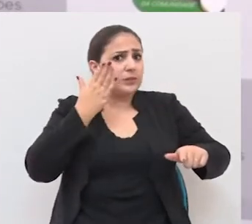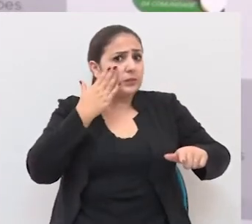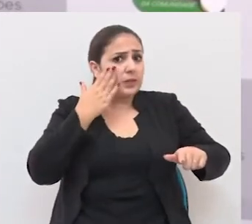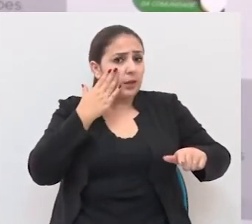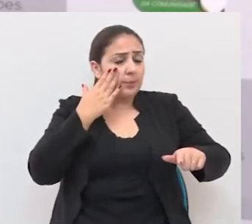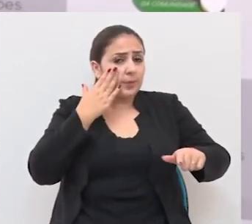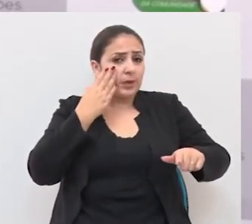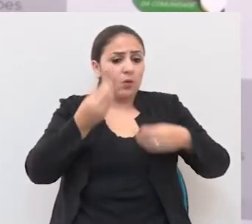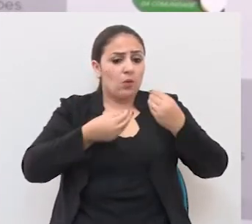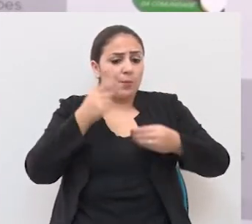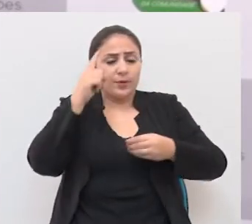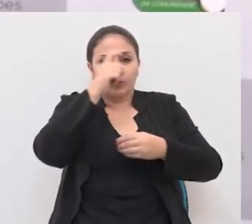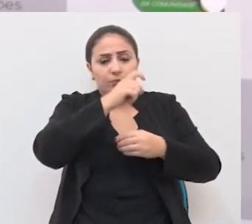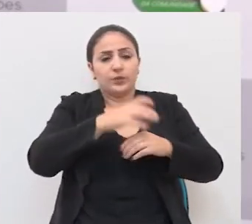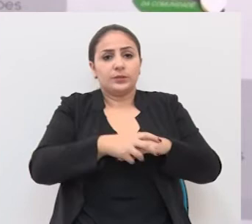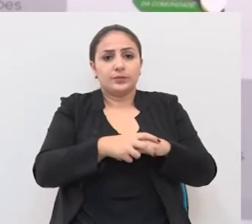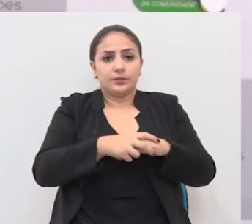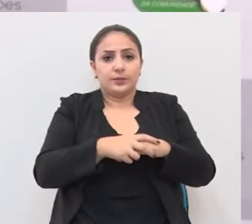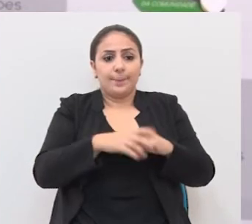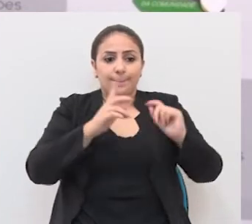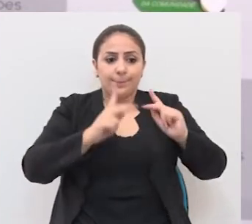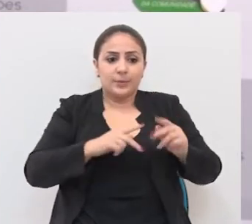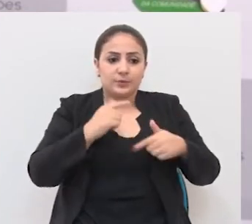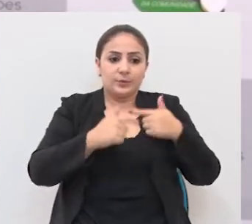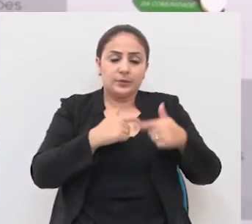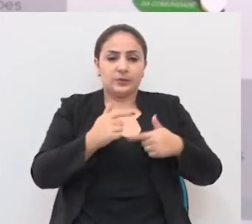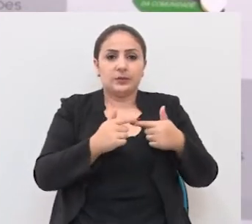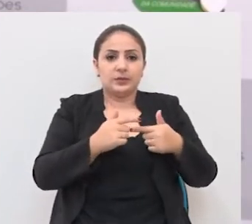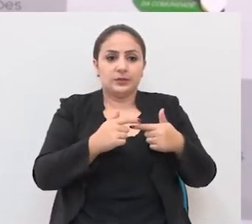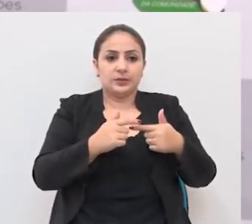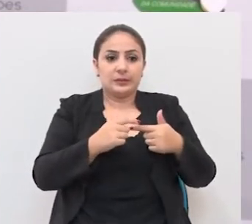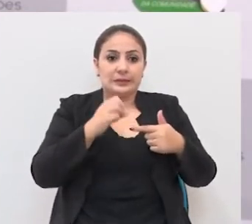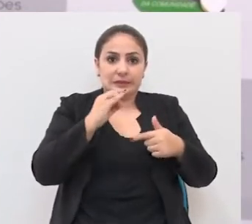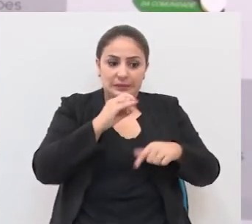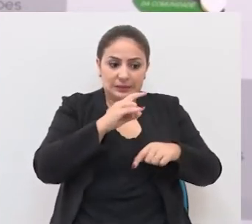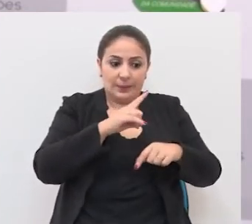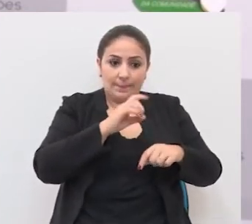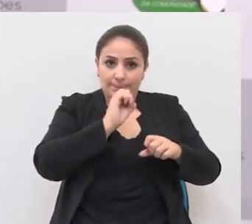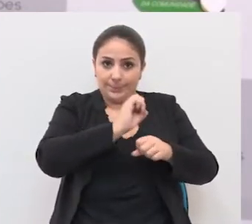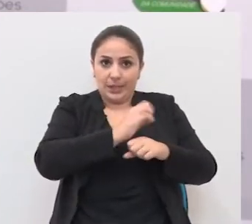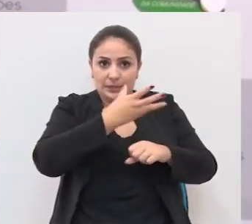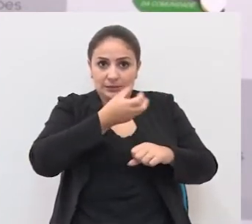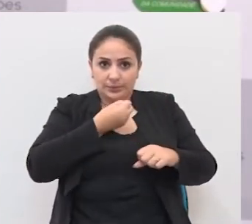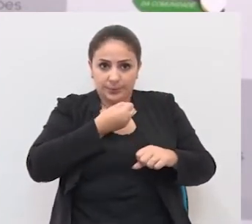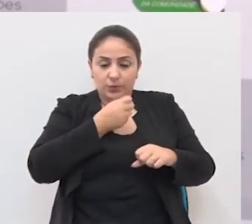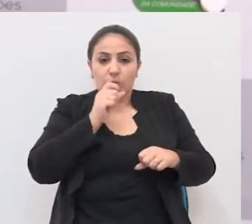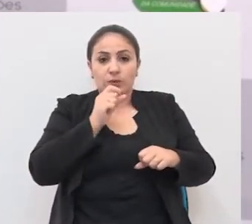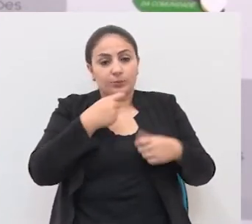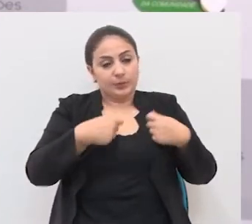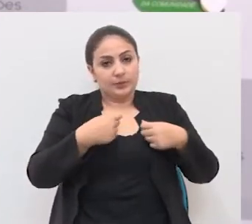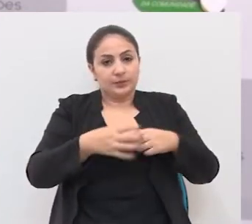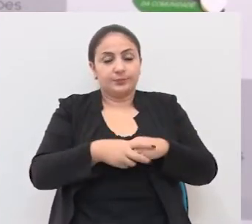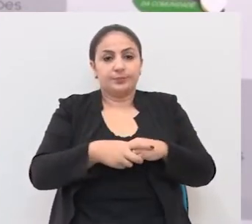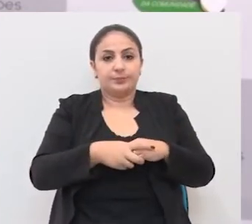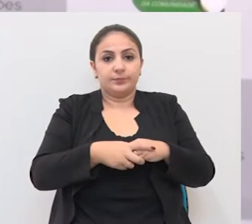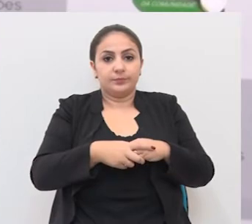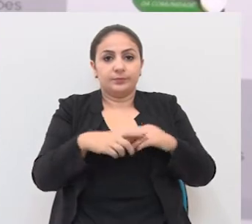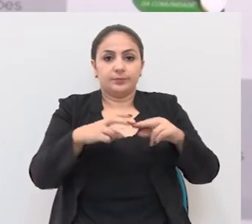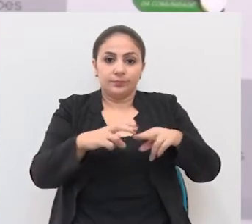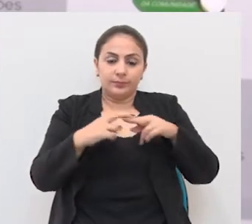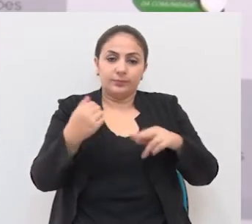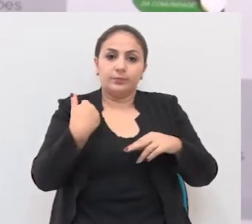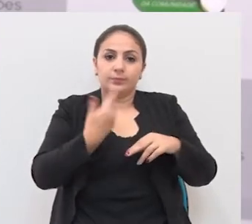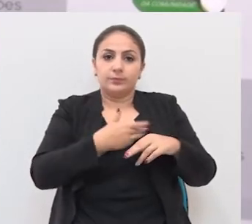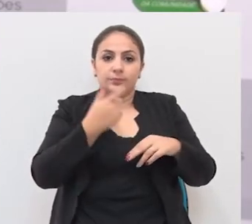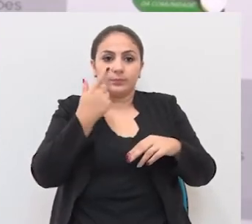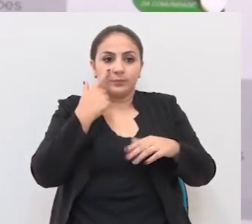presencia a dificuldade que é para o trabalhador e para a trabalhadora quando deixa de receber aquilo que lhe é devido. Então, nós